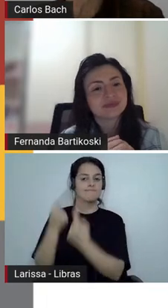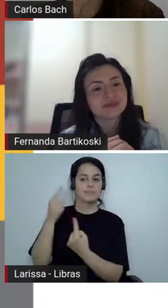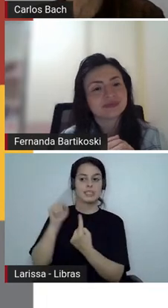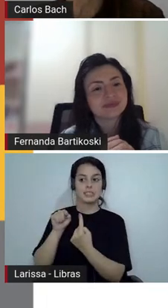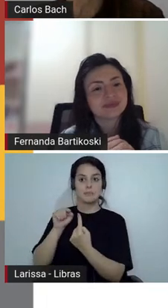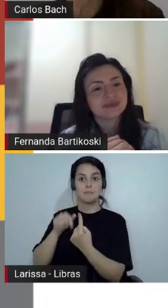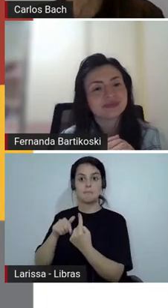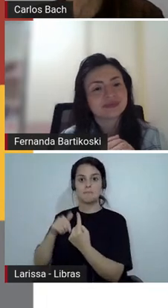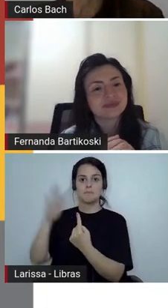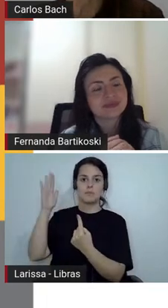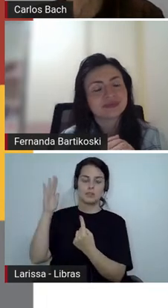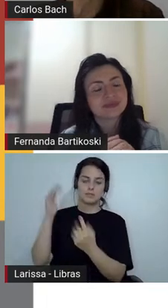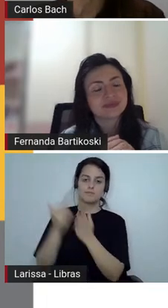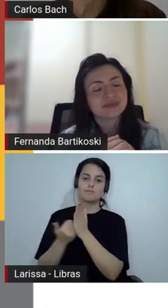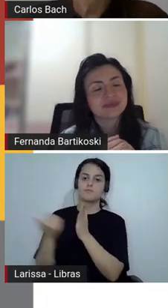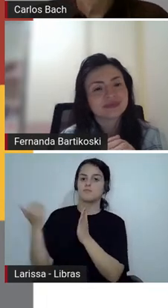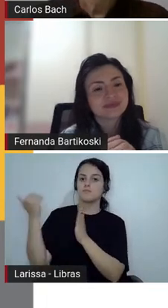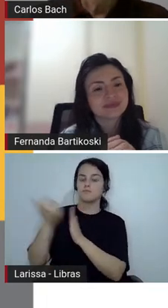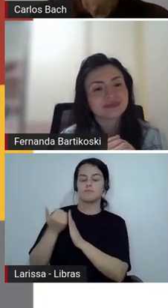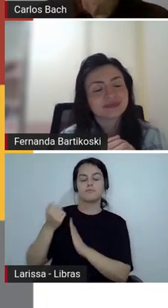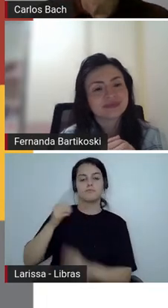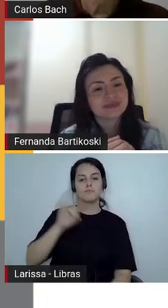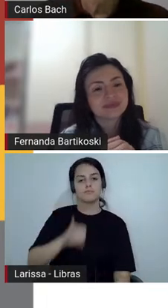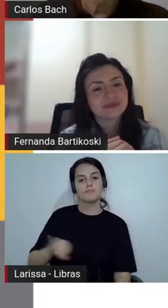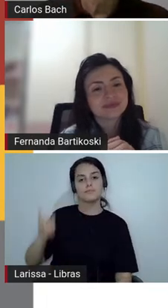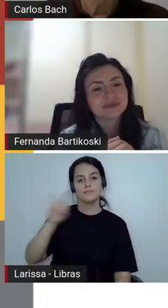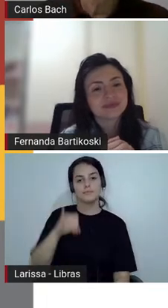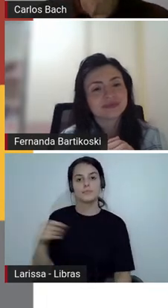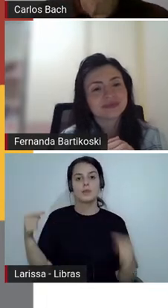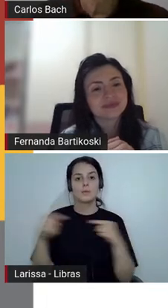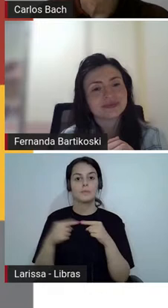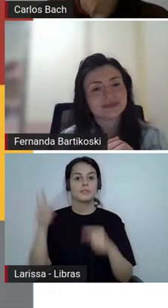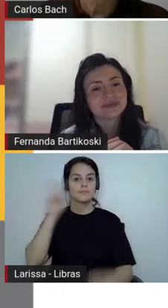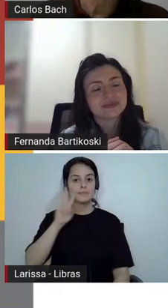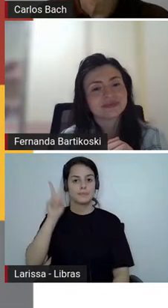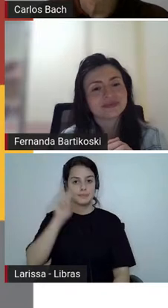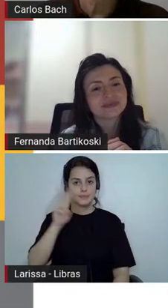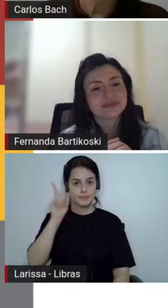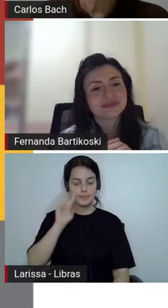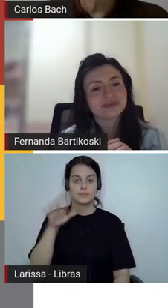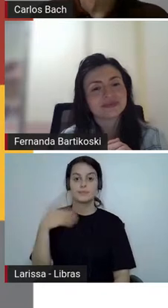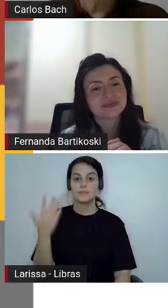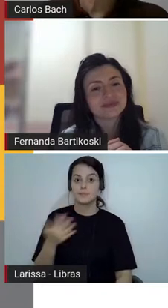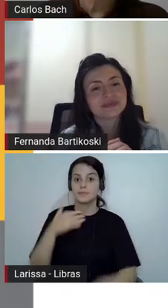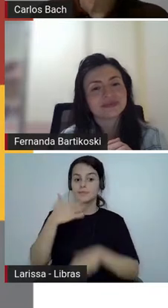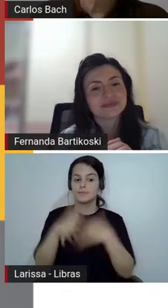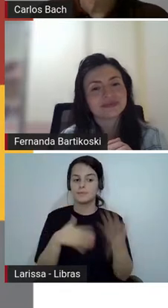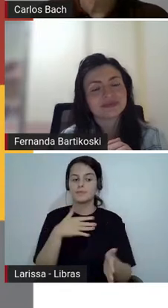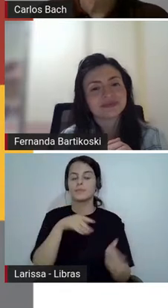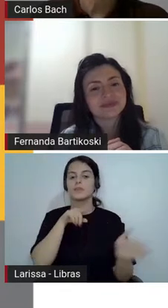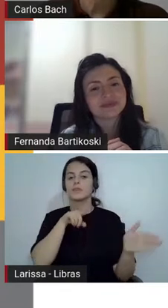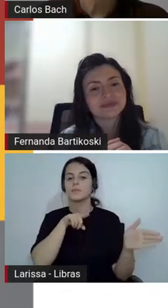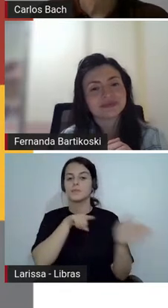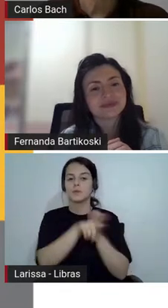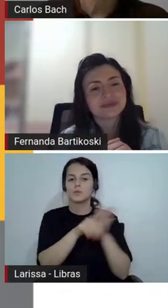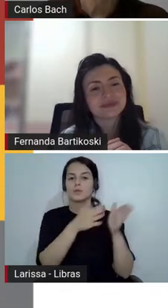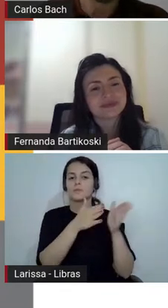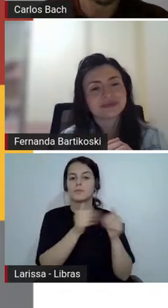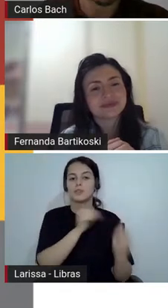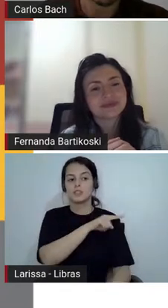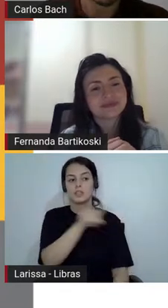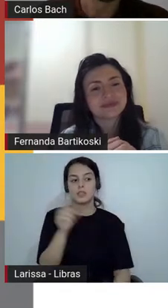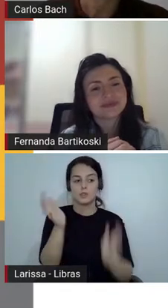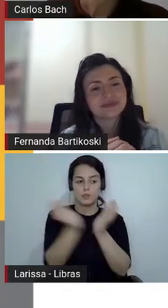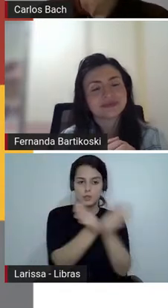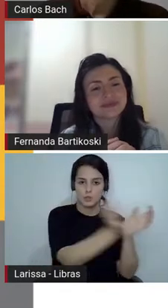vinculadas ali essa questão da memória em seguida solicite que cada grupo reveja as imagens que associou a cada